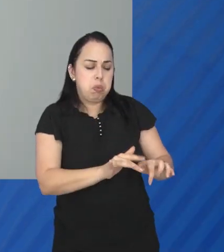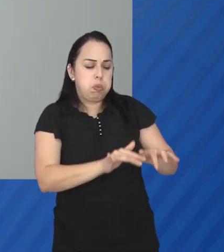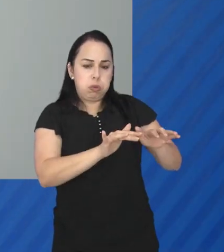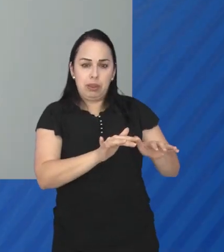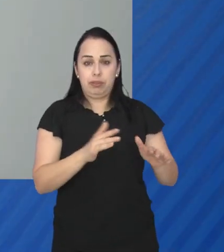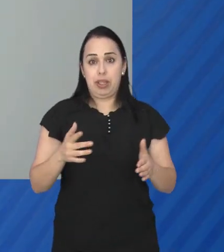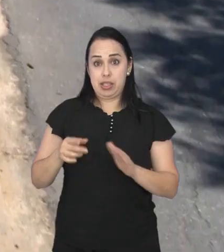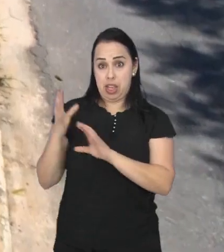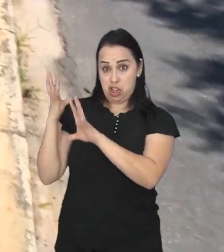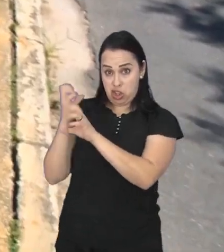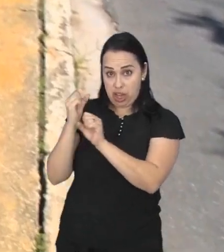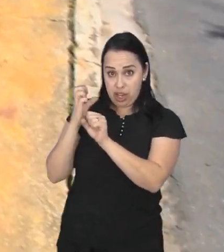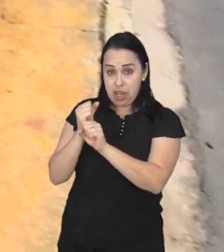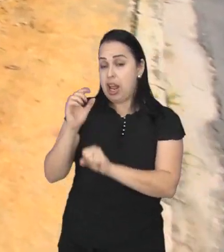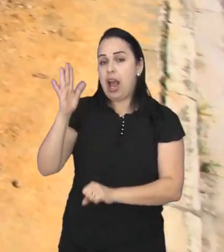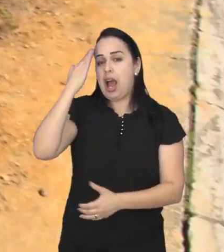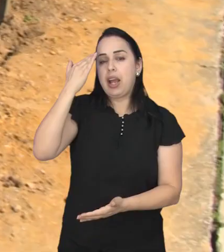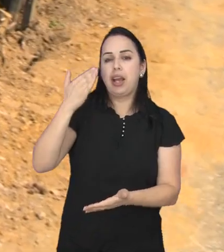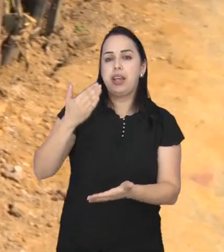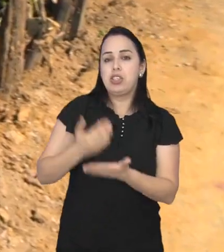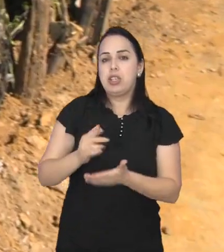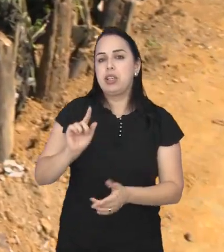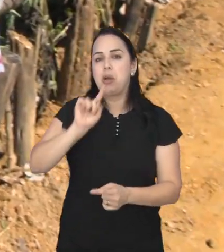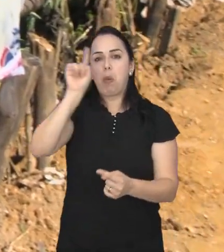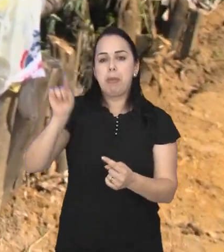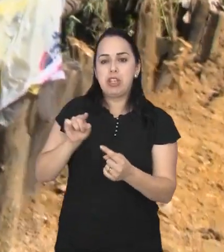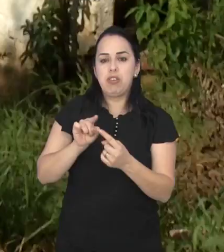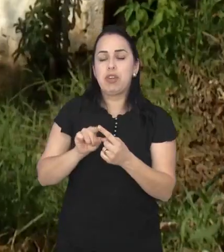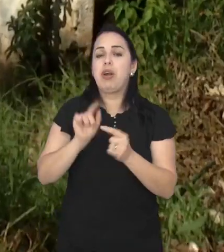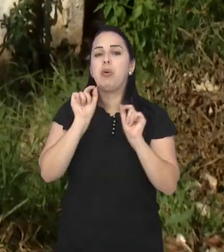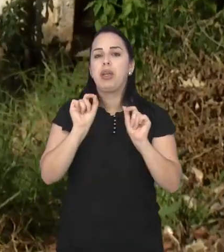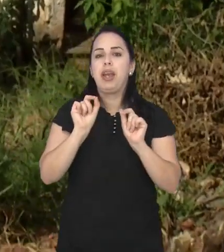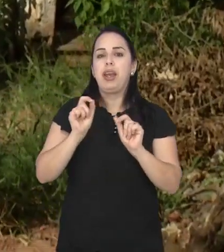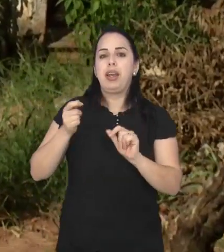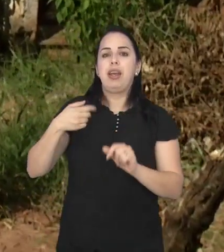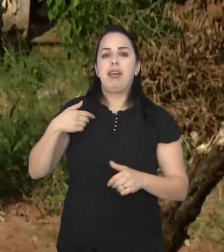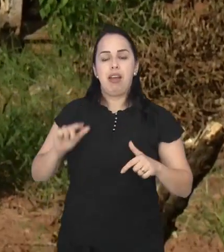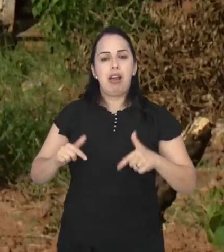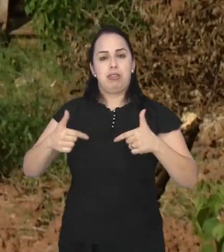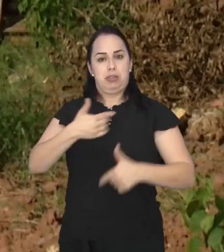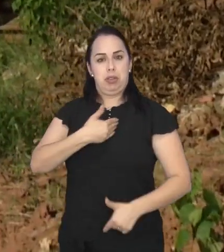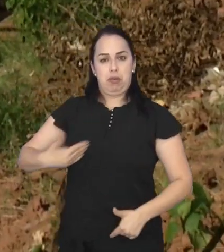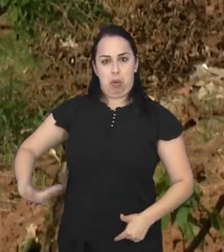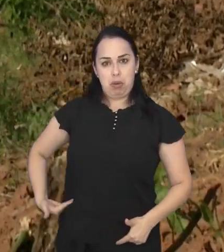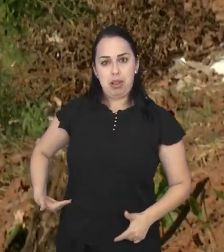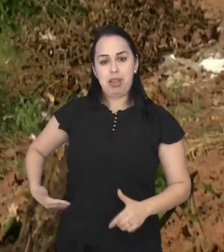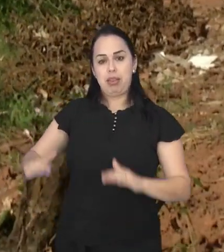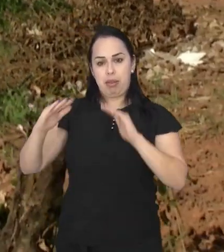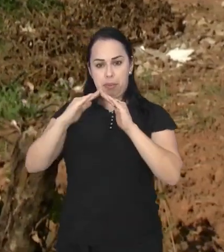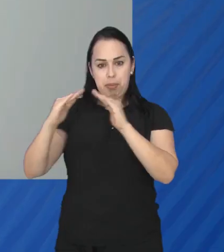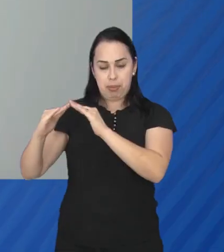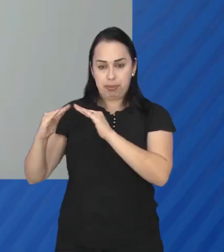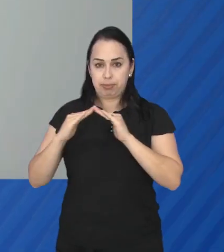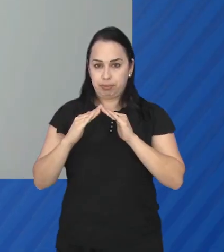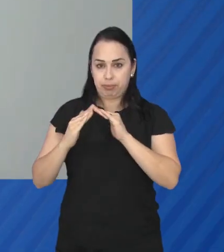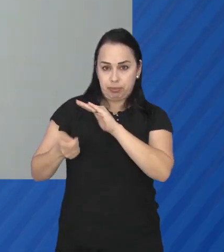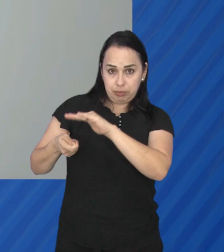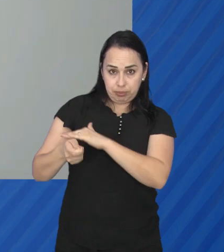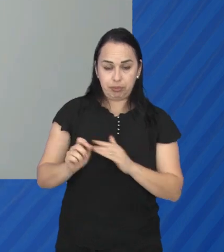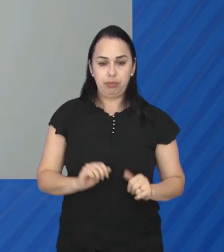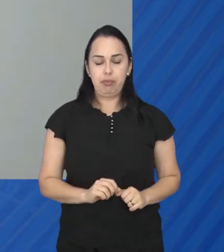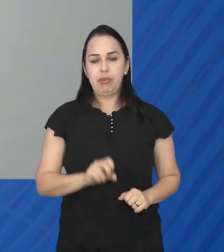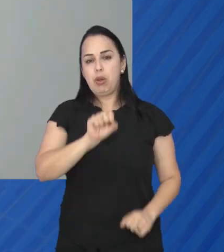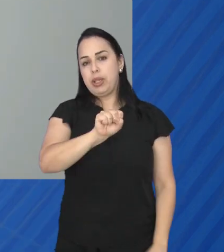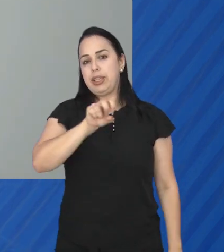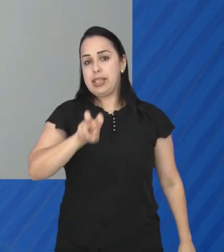engenheira acredita que o caminho para uma realidade diferente seria investir em políticas habitacionais. Atualmente, no